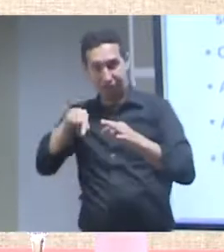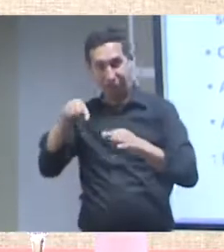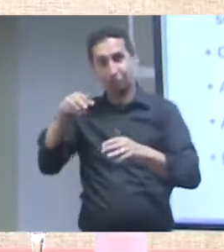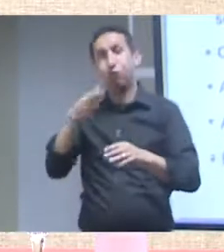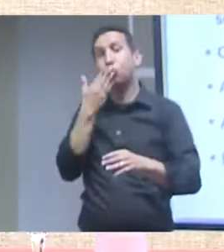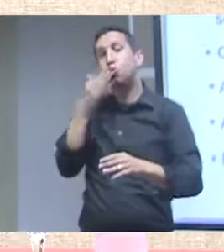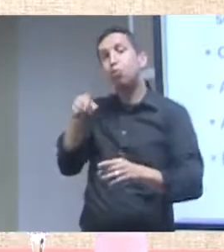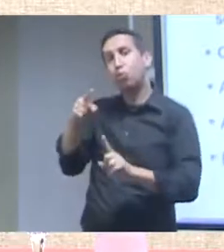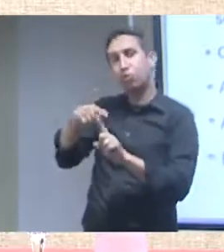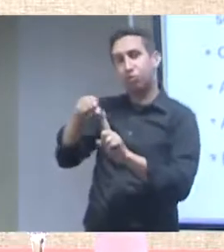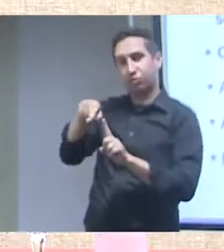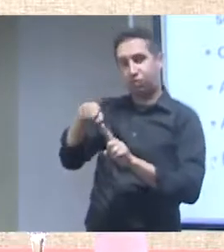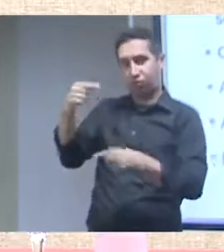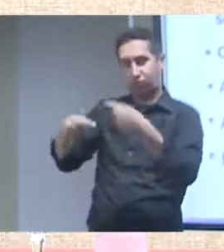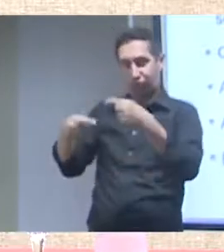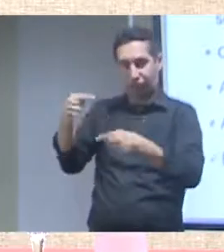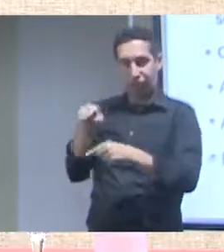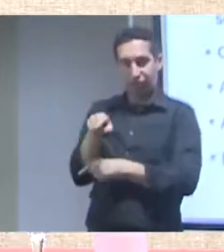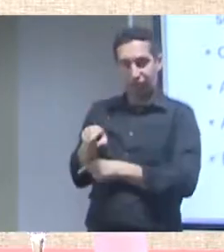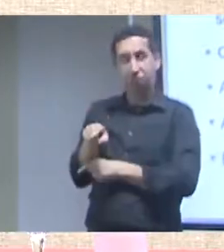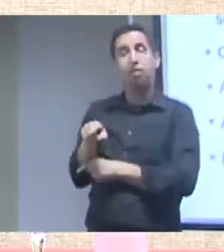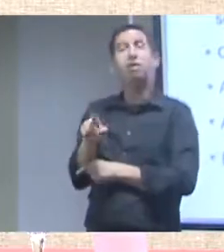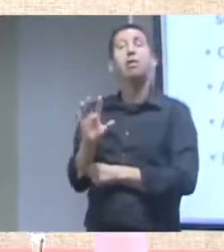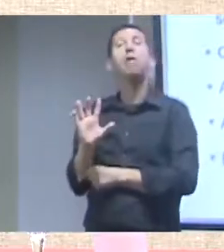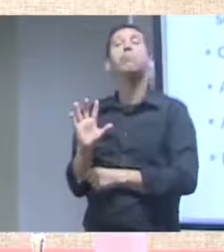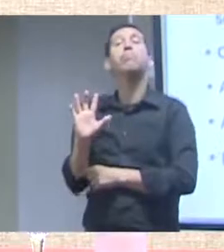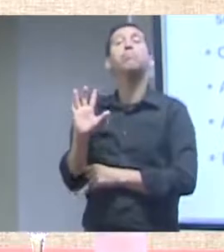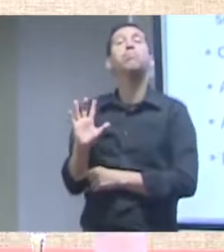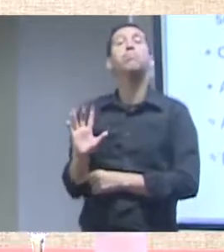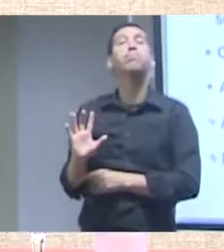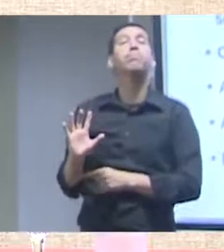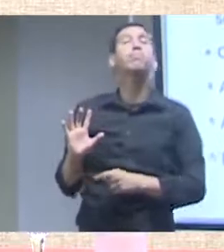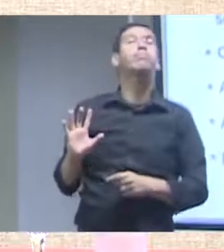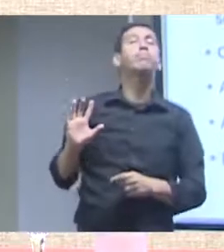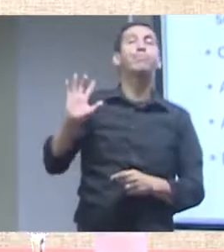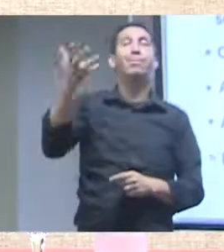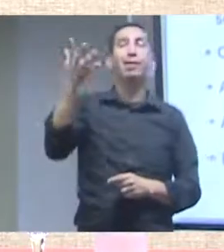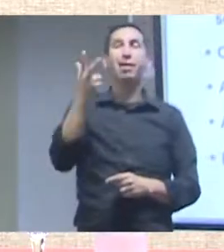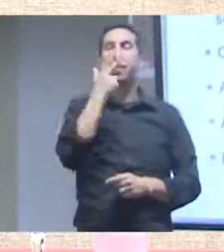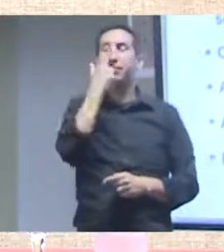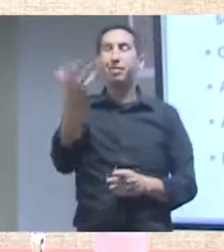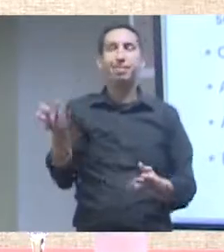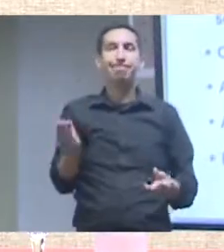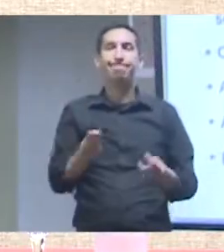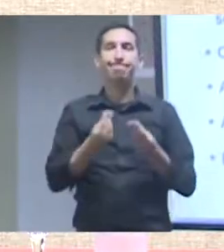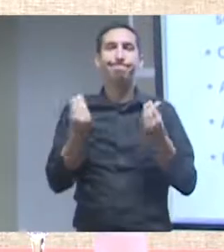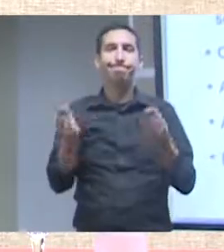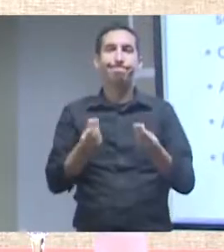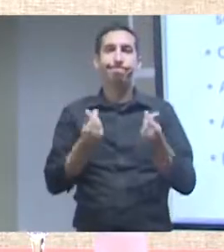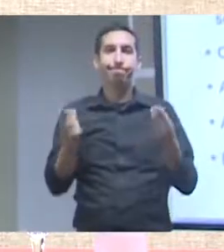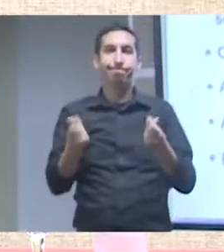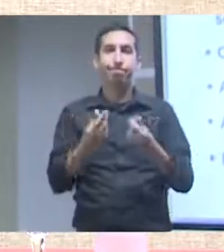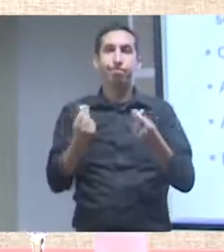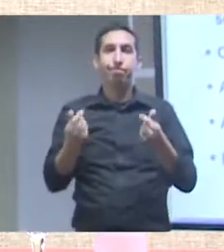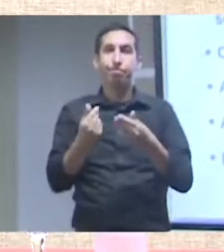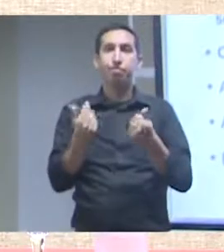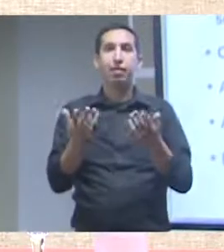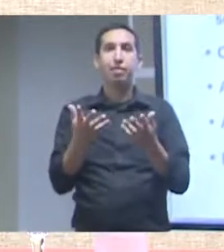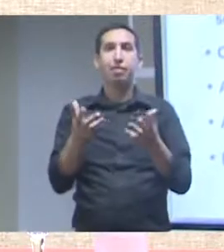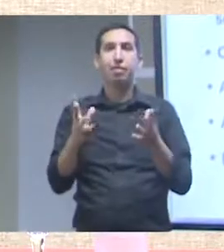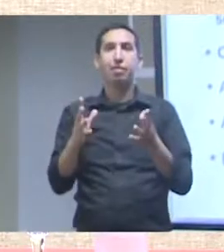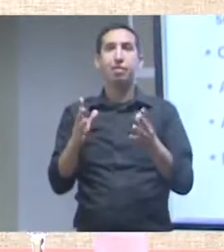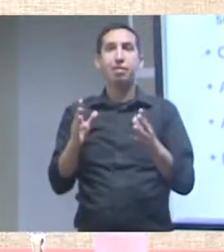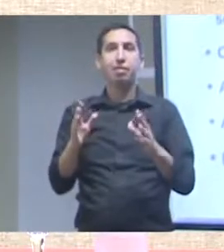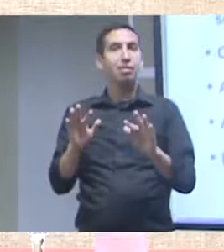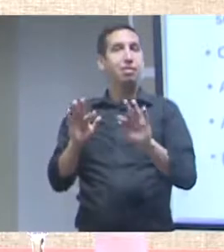causando o fim, o silêncio de várias outras possibilidades de produção